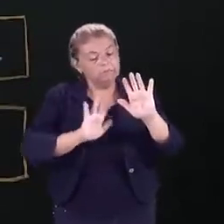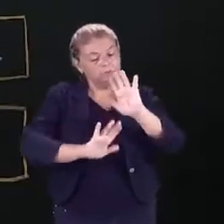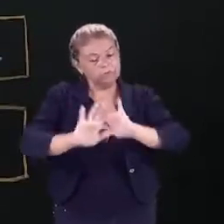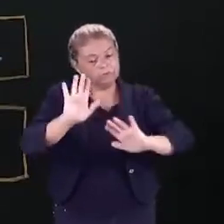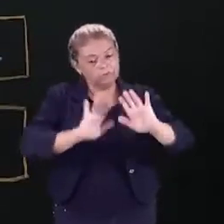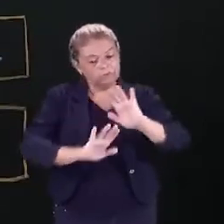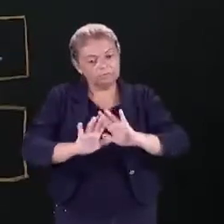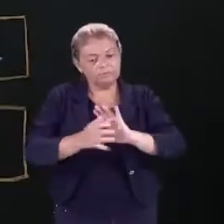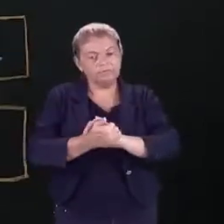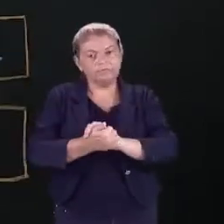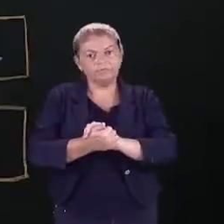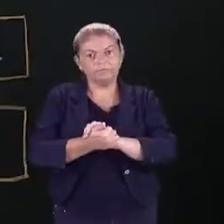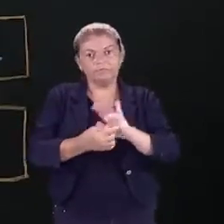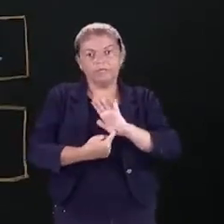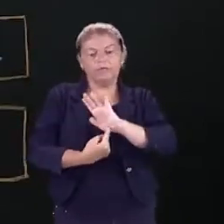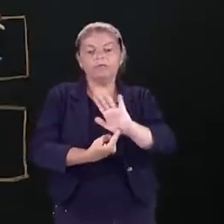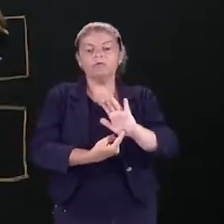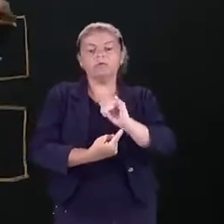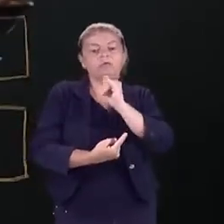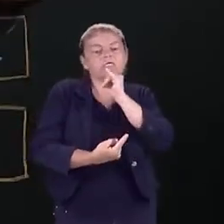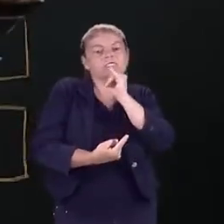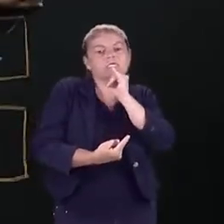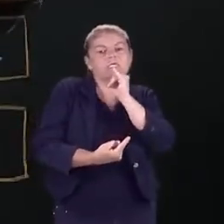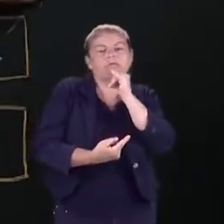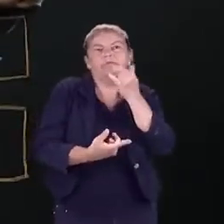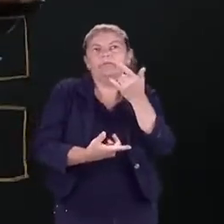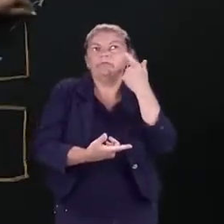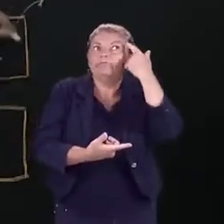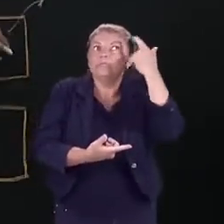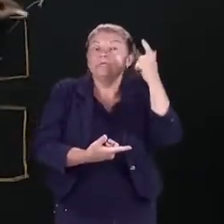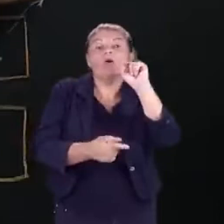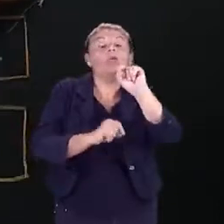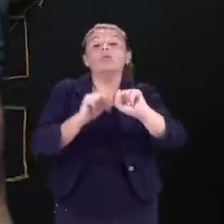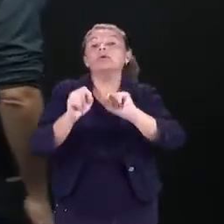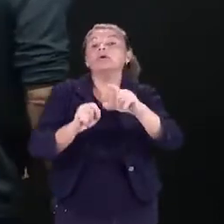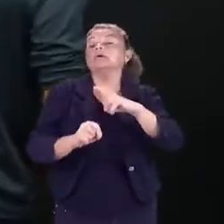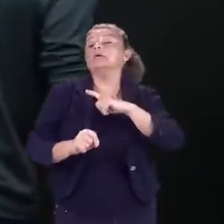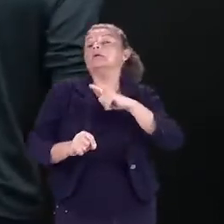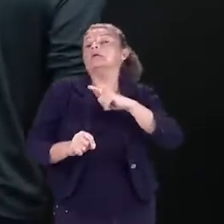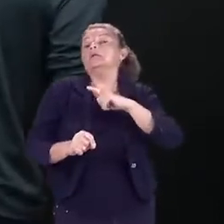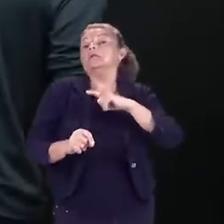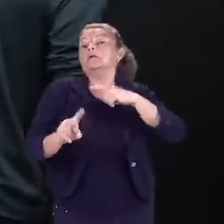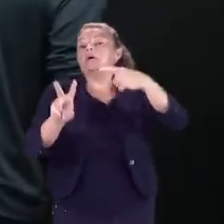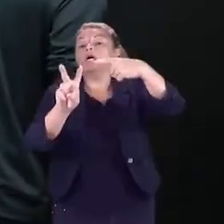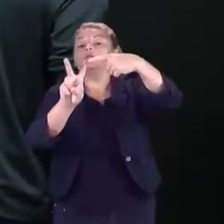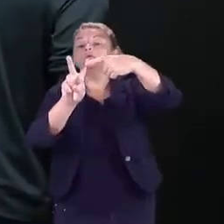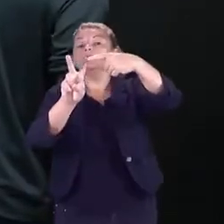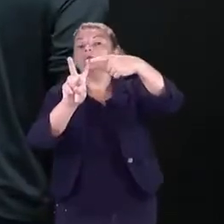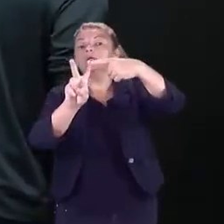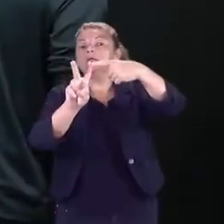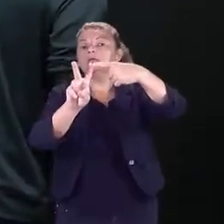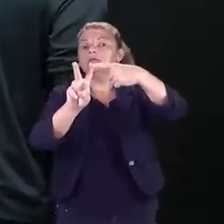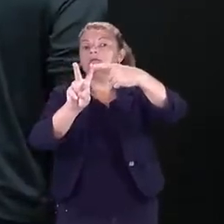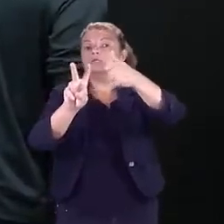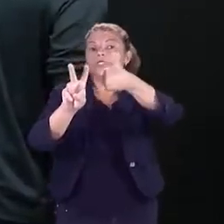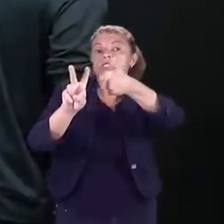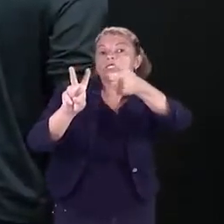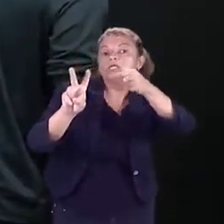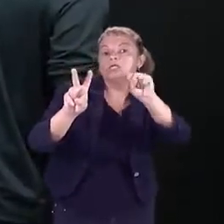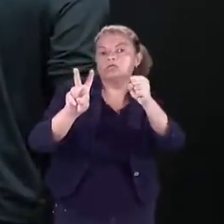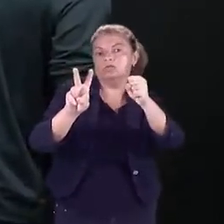racional. Deixa eu te mostrar aqui um exemplo. Vamos supor que eu tenha a raiz quadrada de